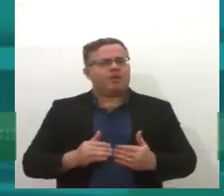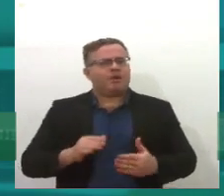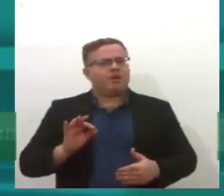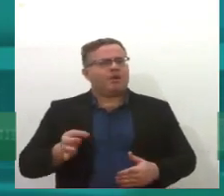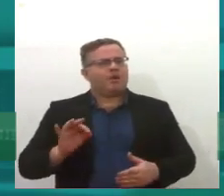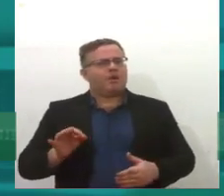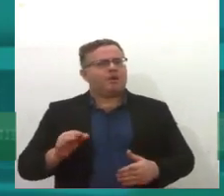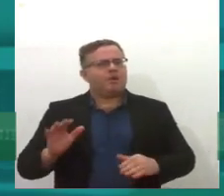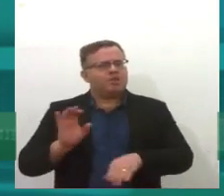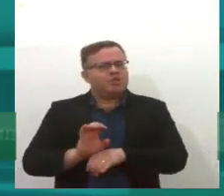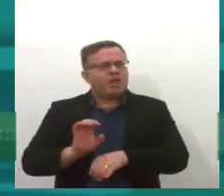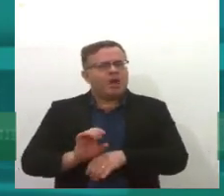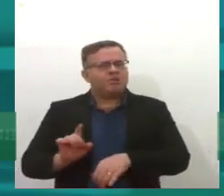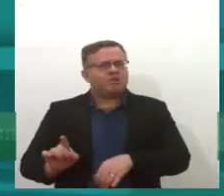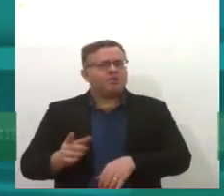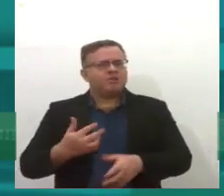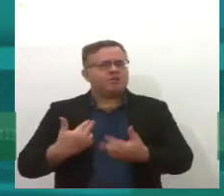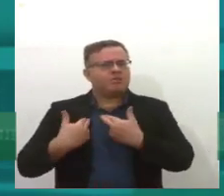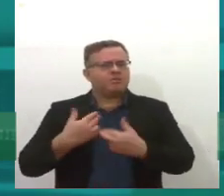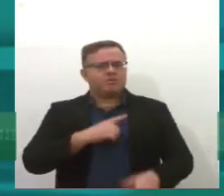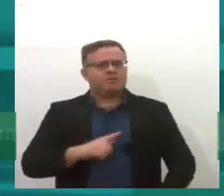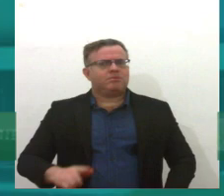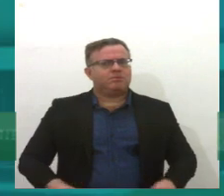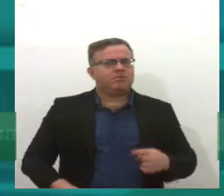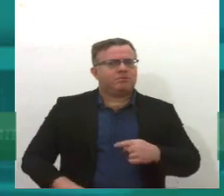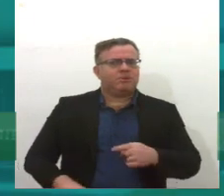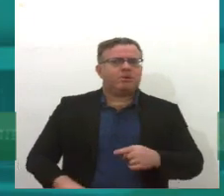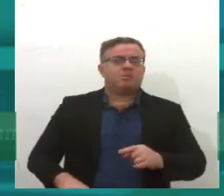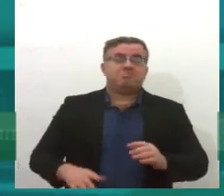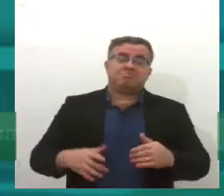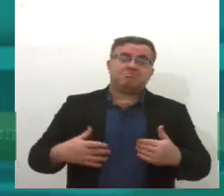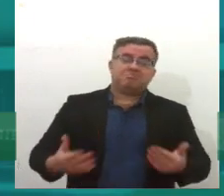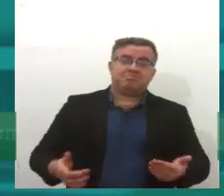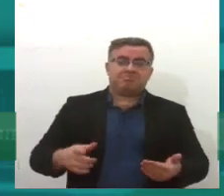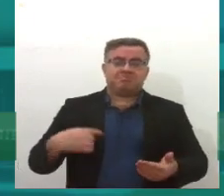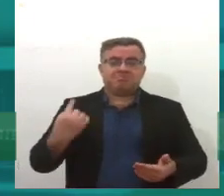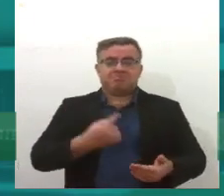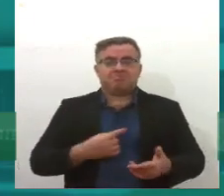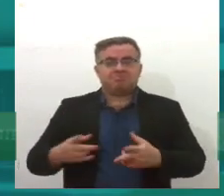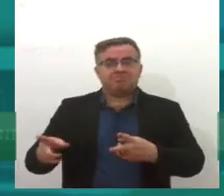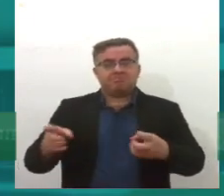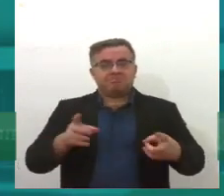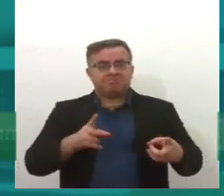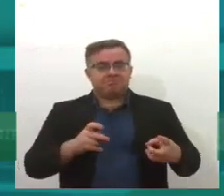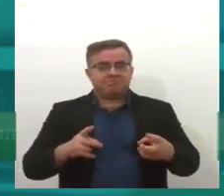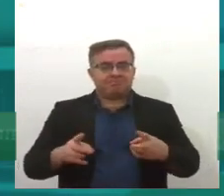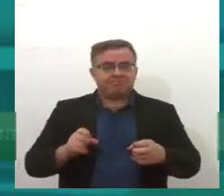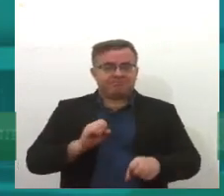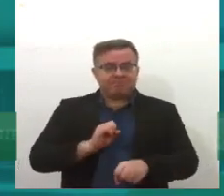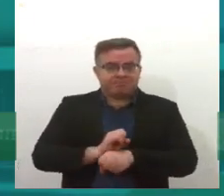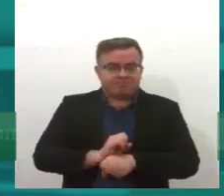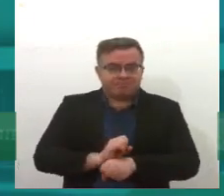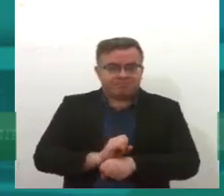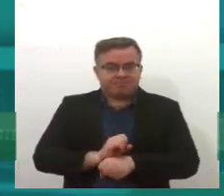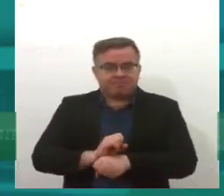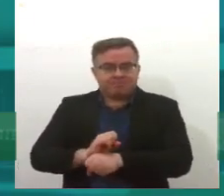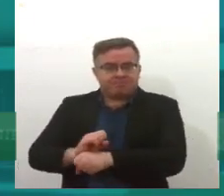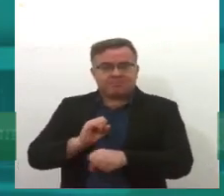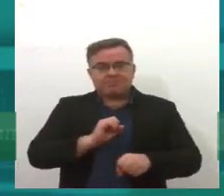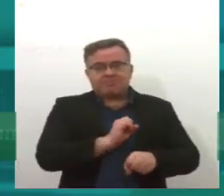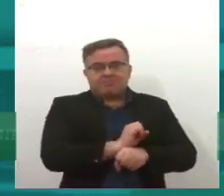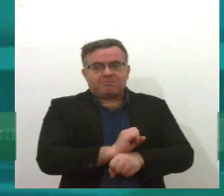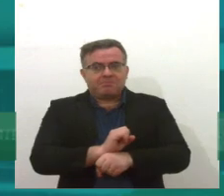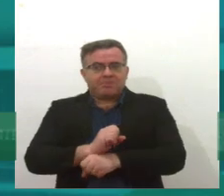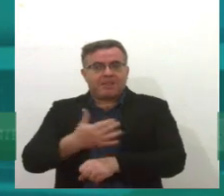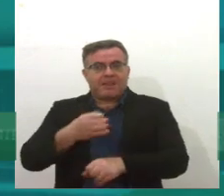Porque, em paralelo a esse subfinanciamento, né, a esse congelamento, quando você cita a portaria e é isso mesmo, de